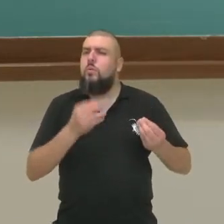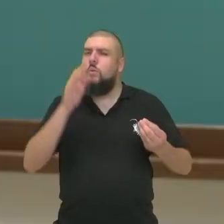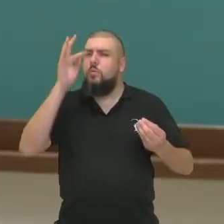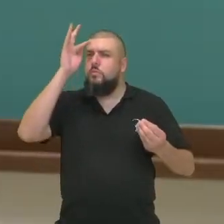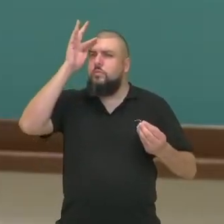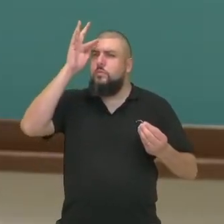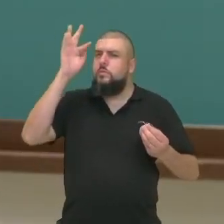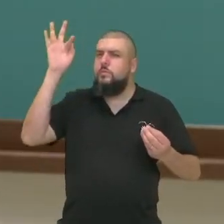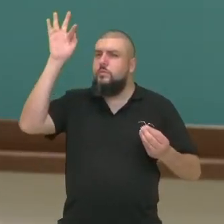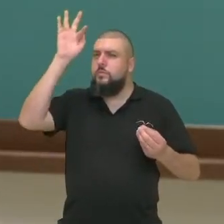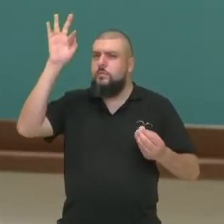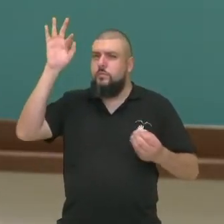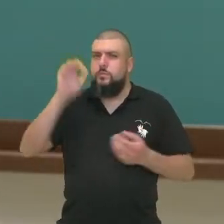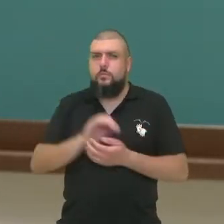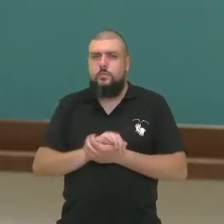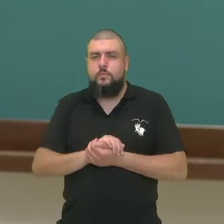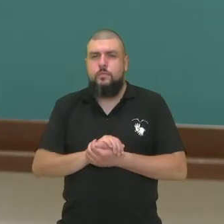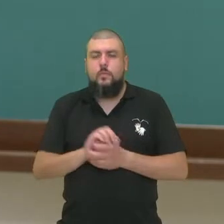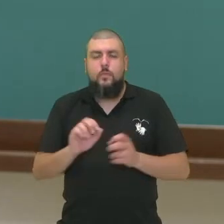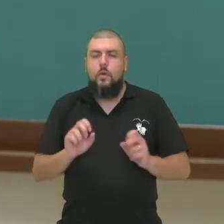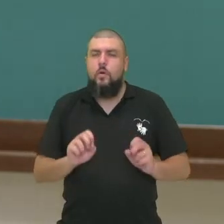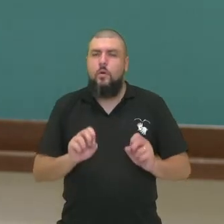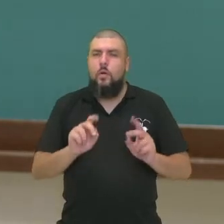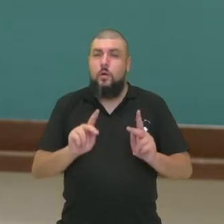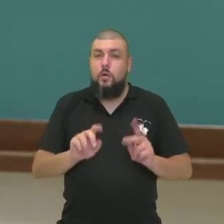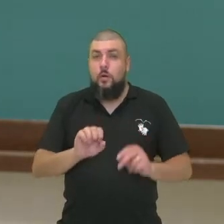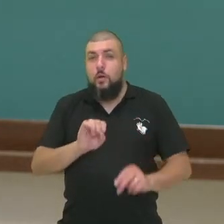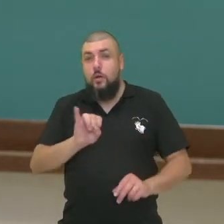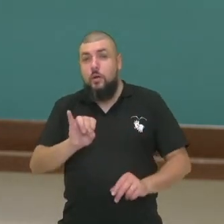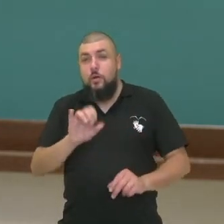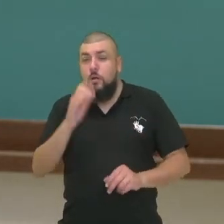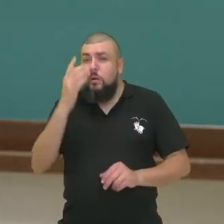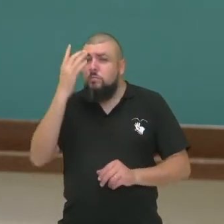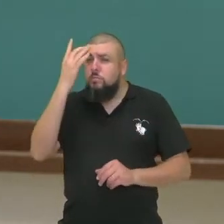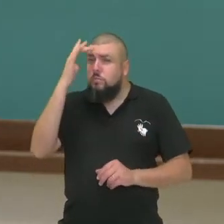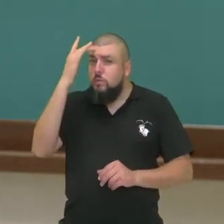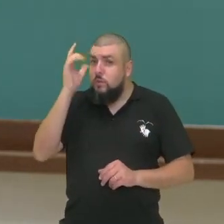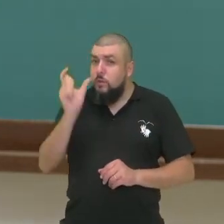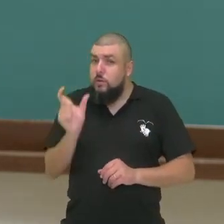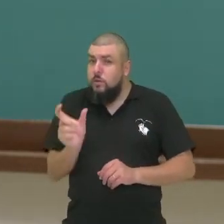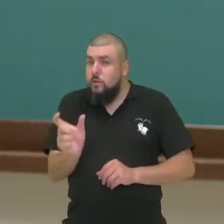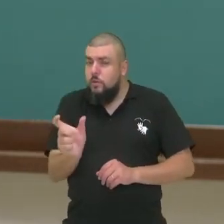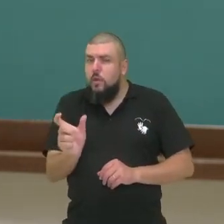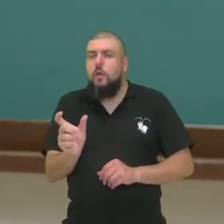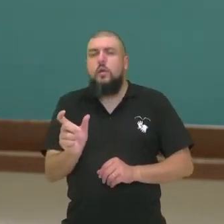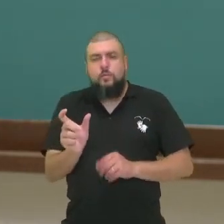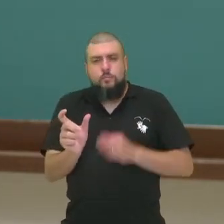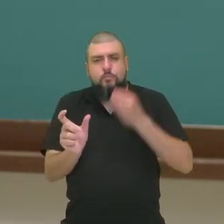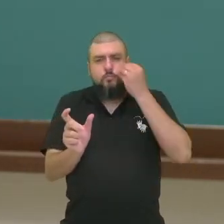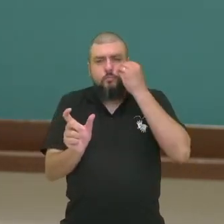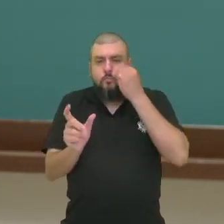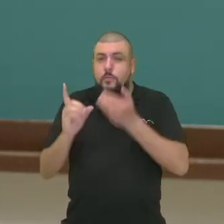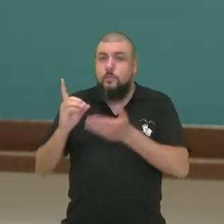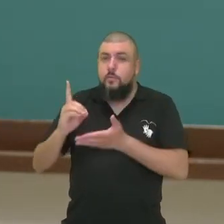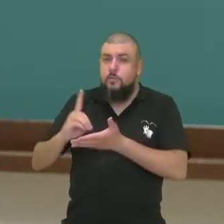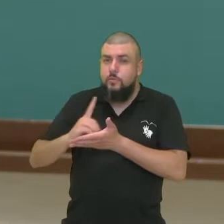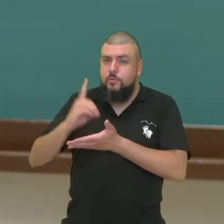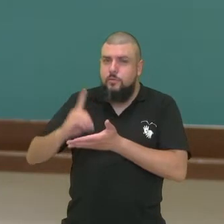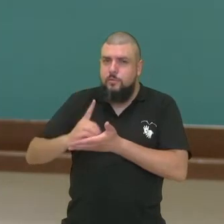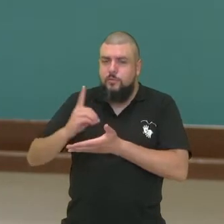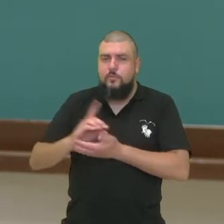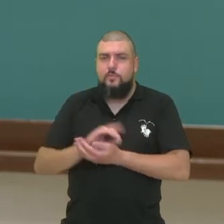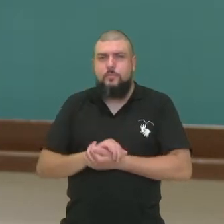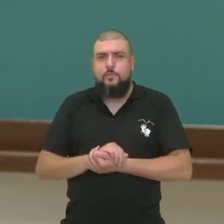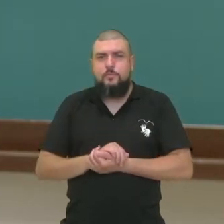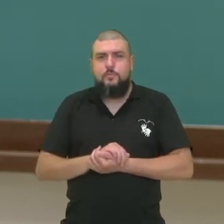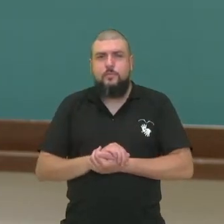Bom, quando a gente não sabe o significado de uma palavra, o que a gente faz? Busca isso no dicionário, né? Então vamos